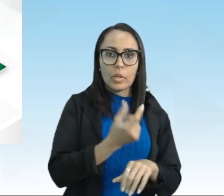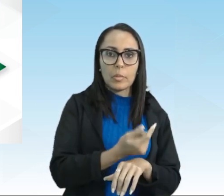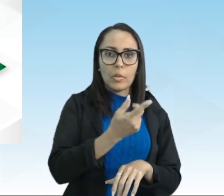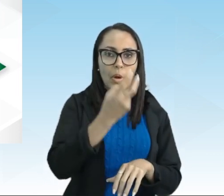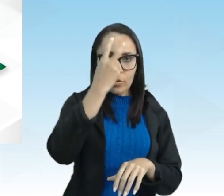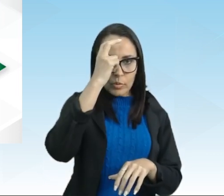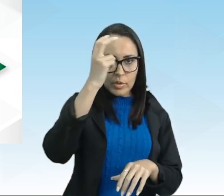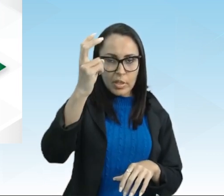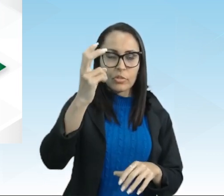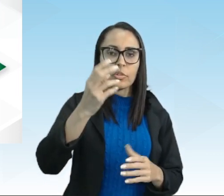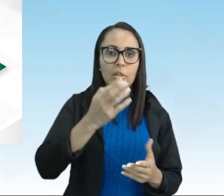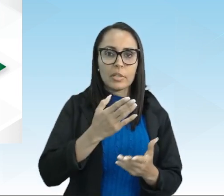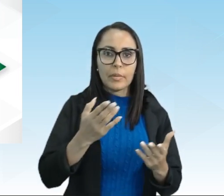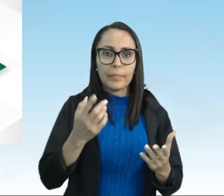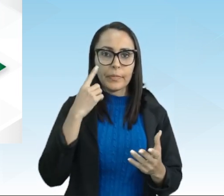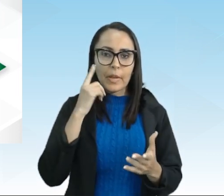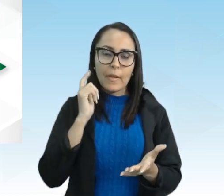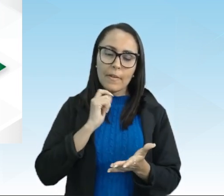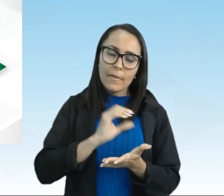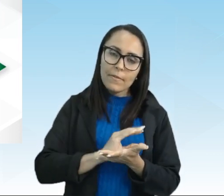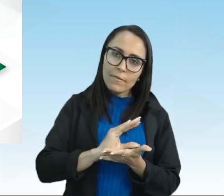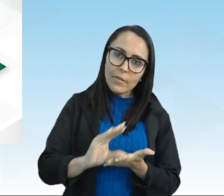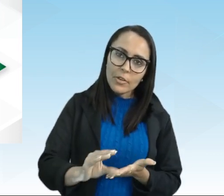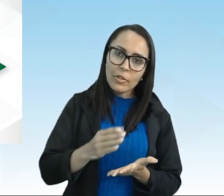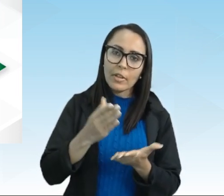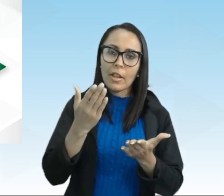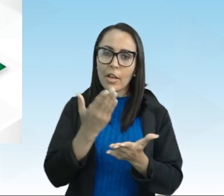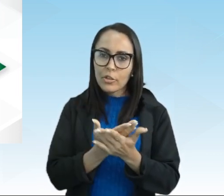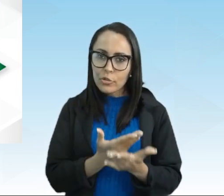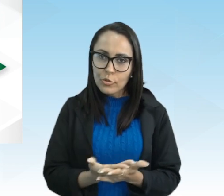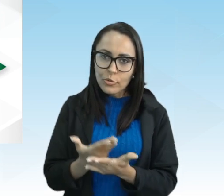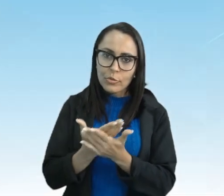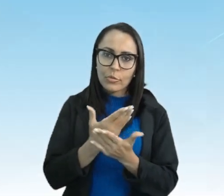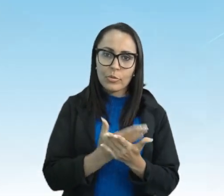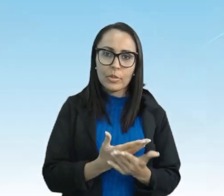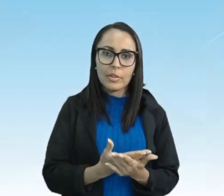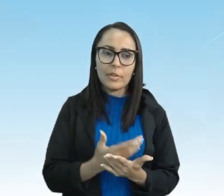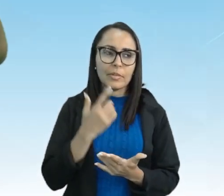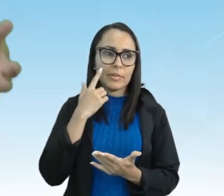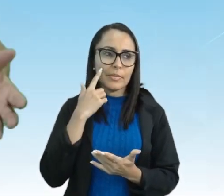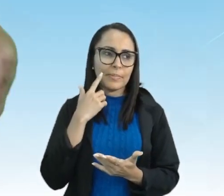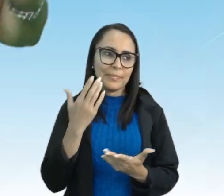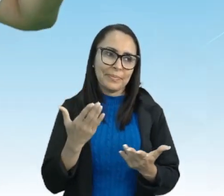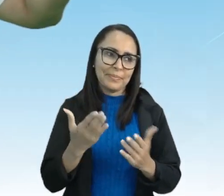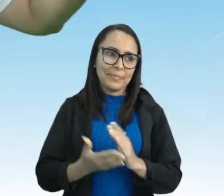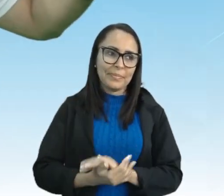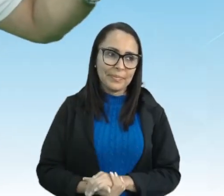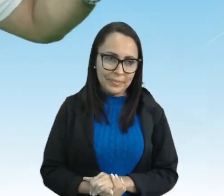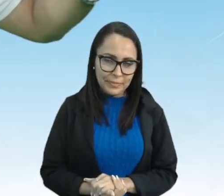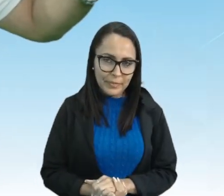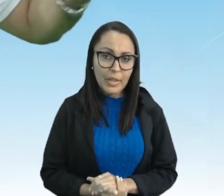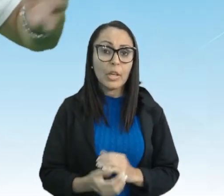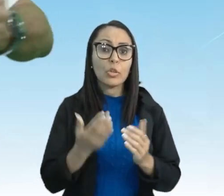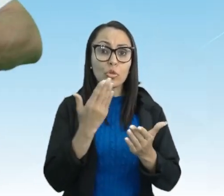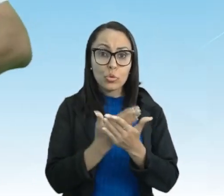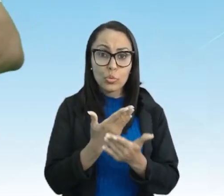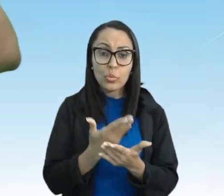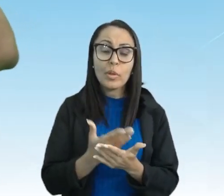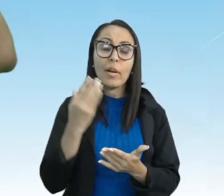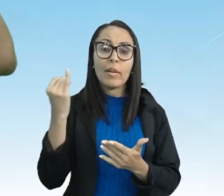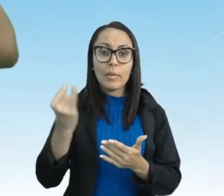sua inteligência, invista nela, estude, Augusto Cury então é isso aí, estudar,